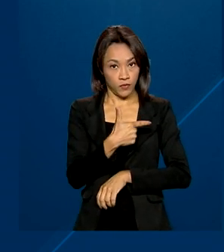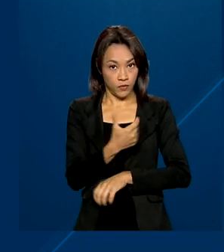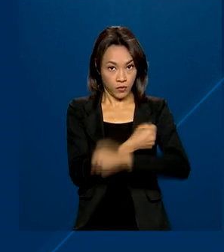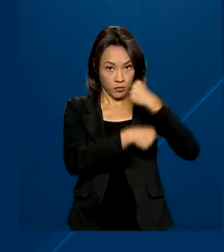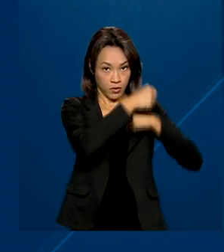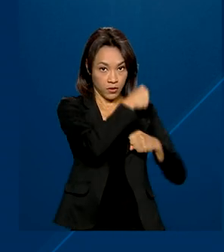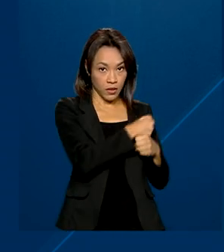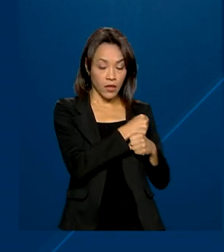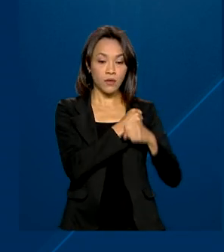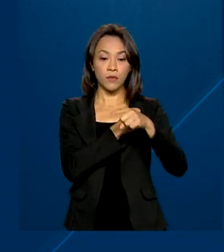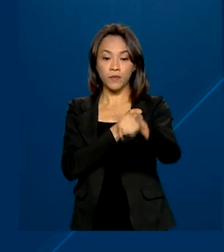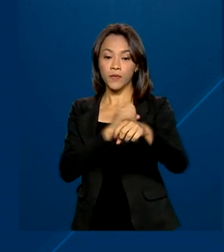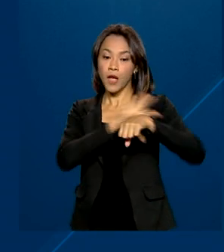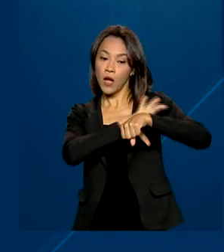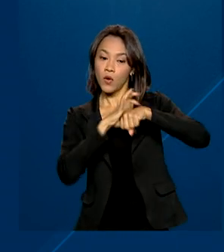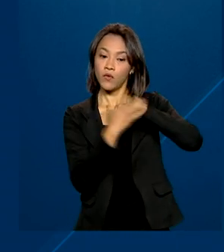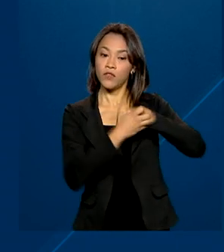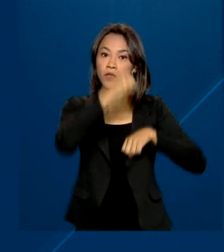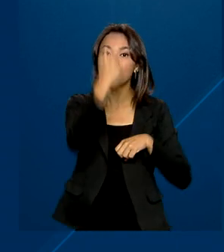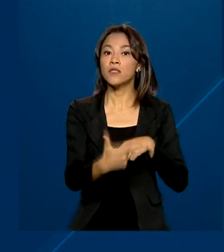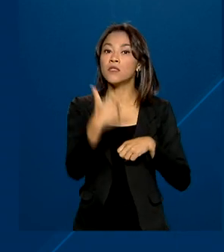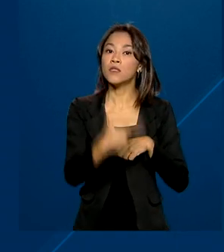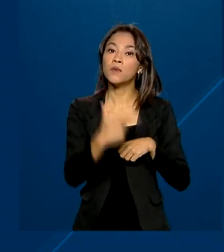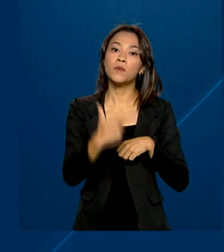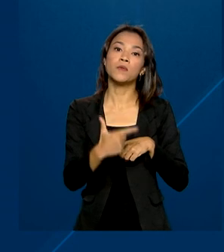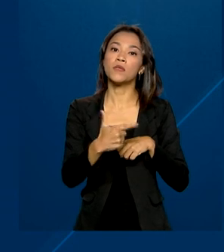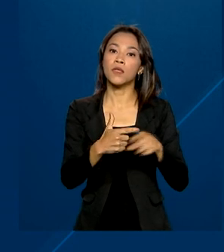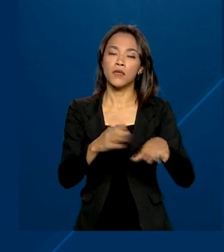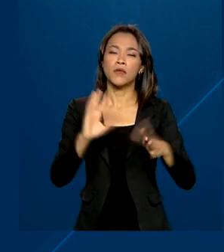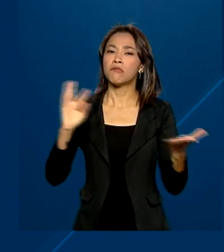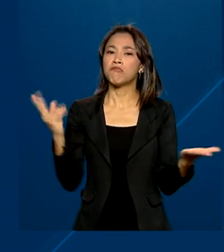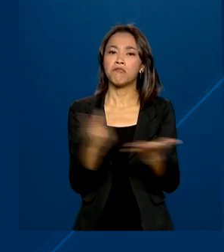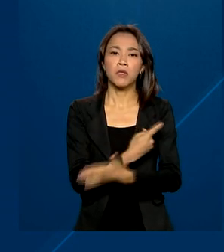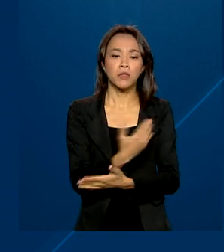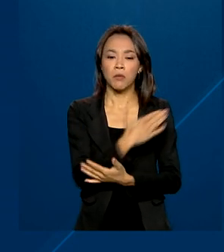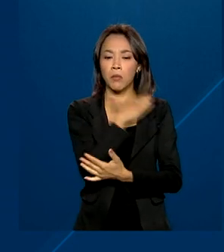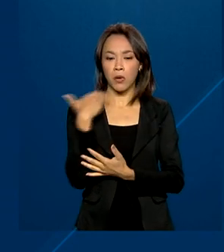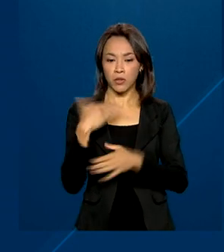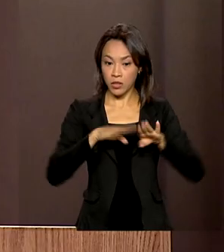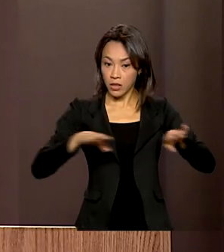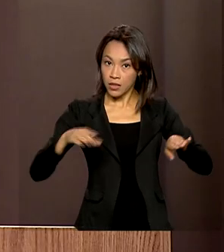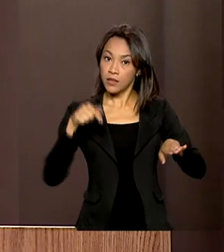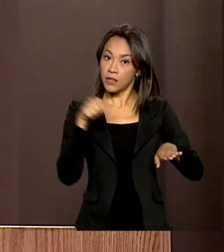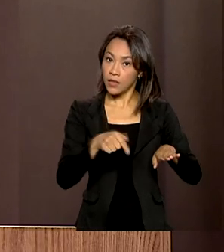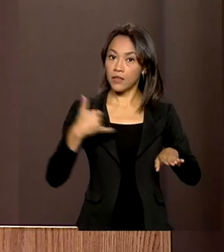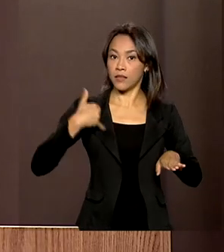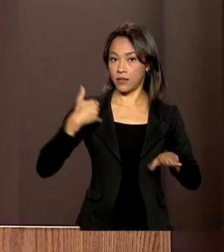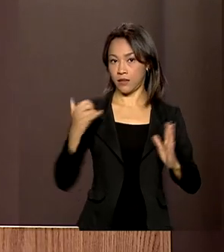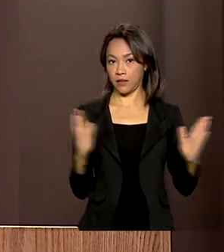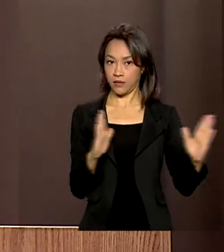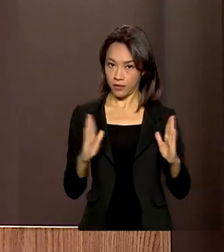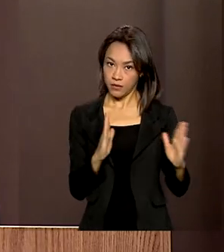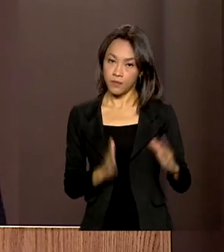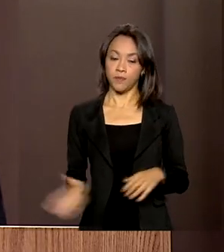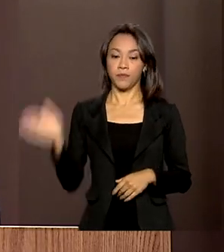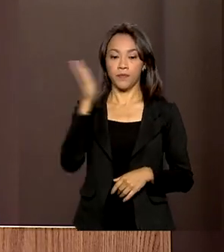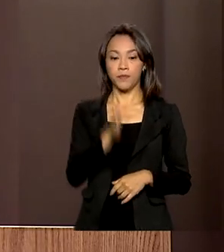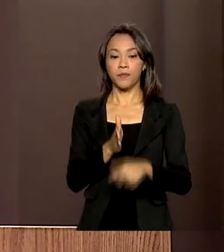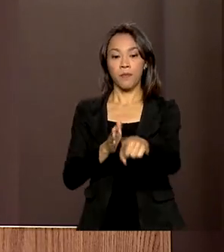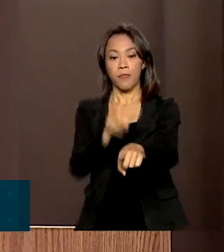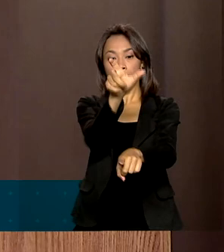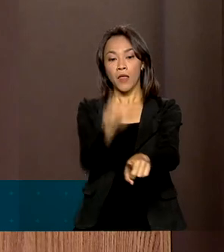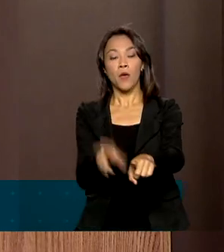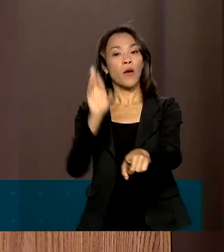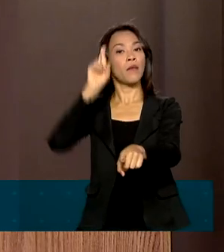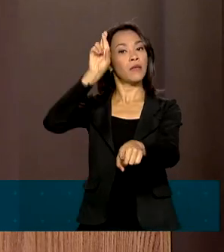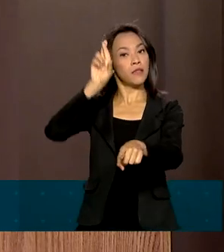-19 foi a segunda maior causa de mortes em crianças nesta faixa etária. O representante da Sociedade Brasileira de